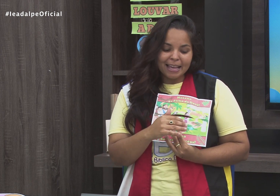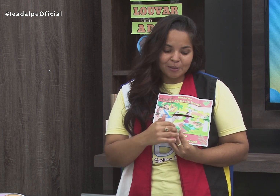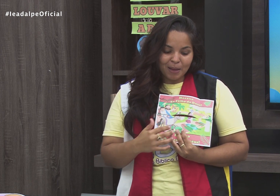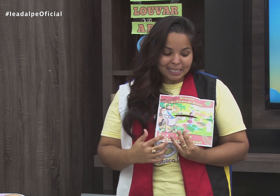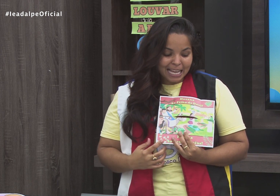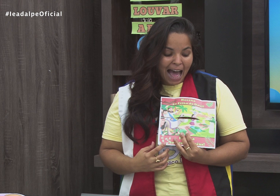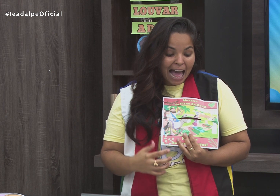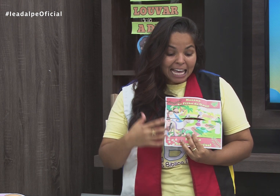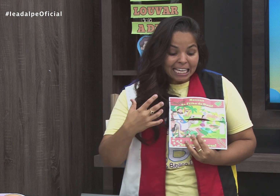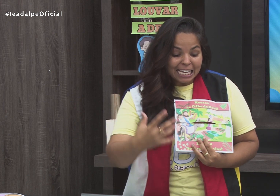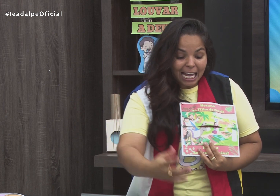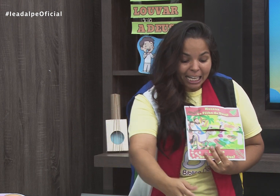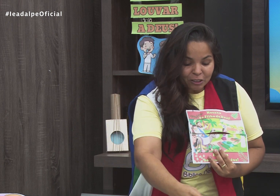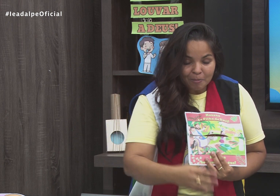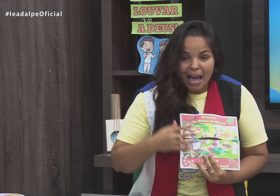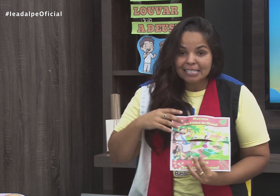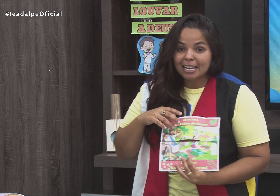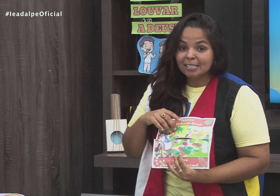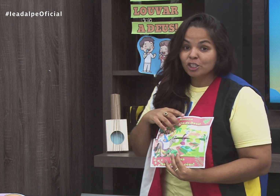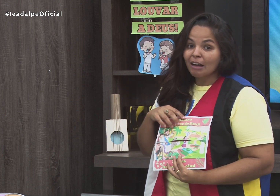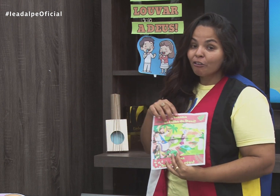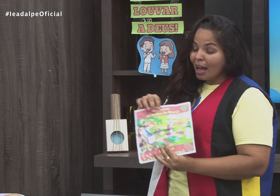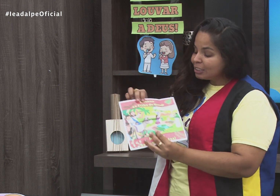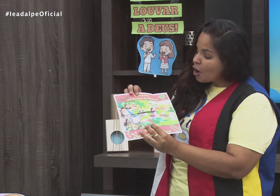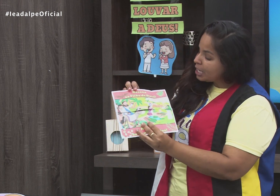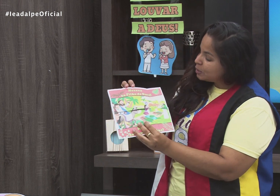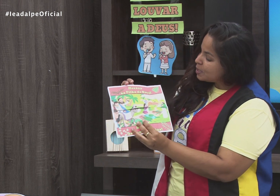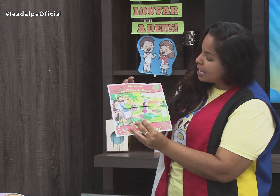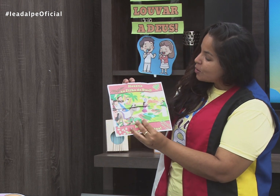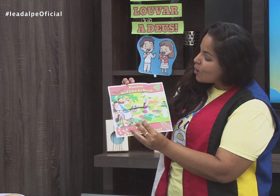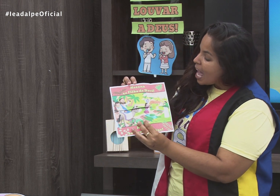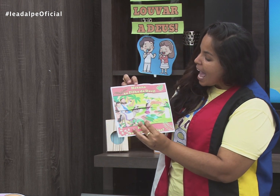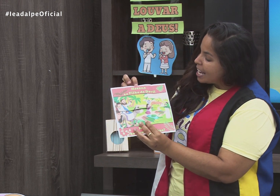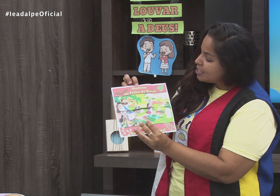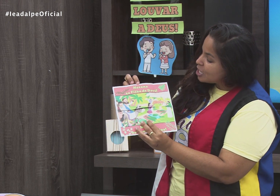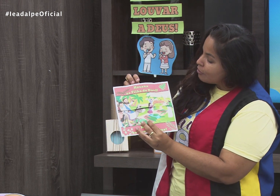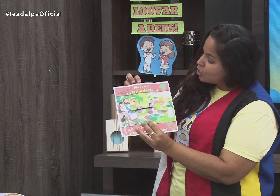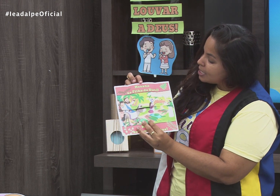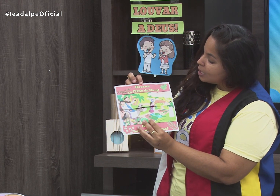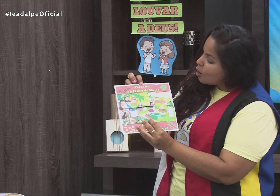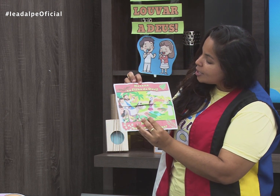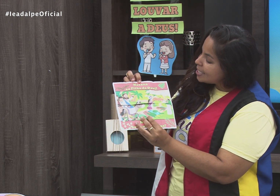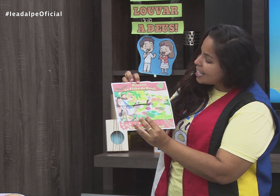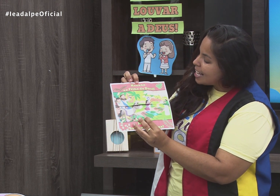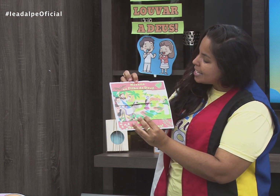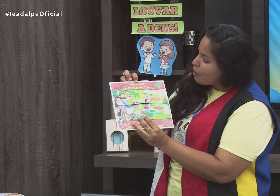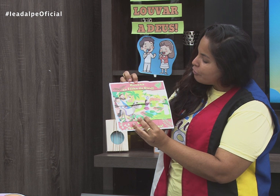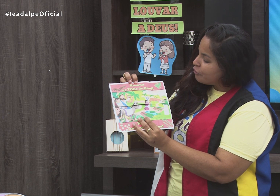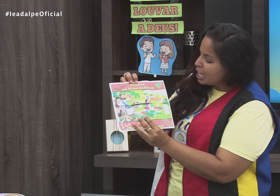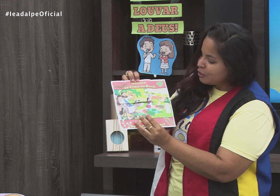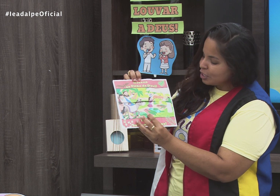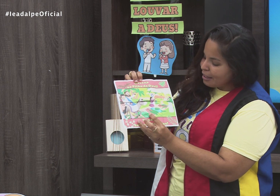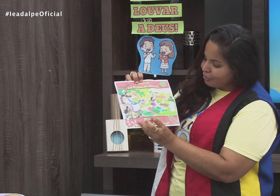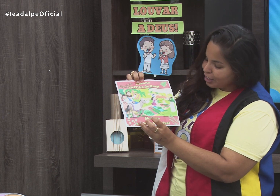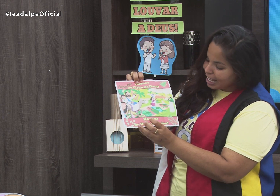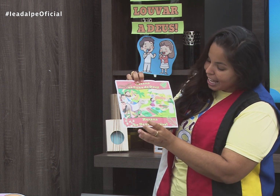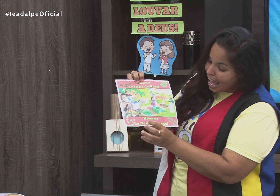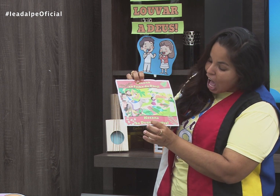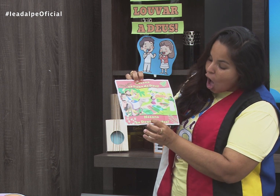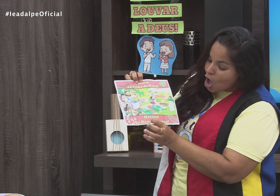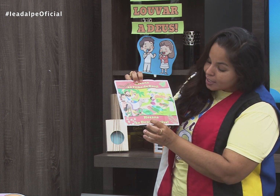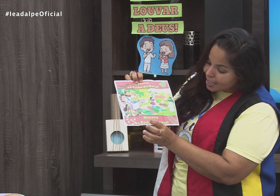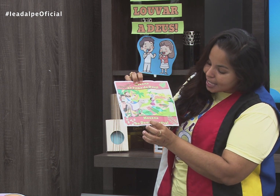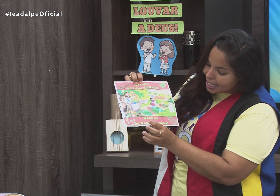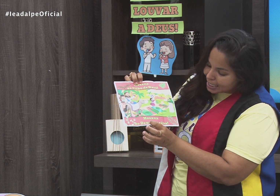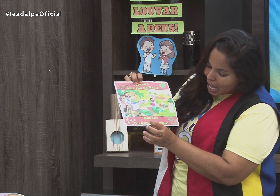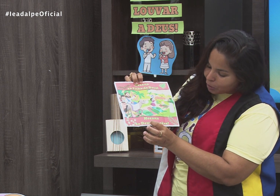Jesus pudesse passar. E além do mais, elas estavam adorando o Senhor. Elas estavam dizendo, Osana, o filho de Davi,